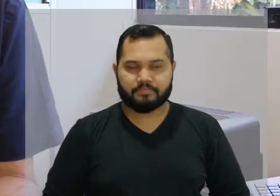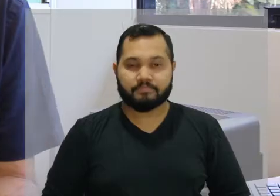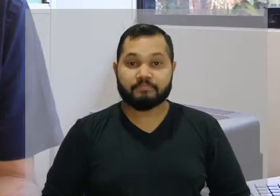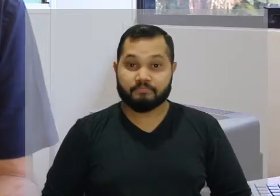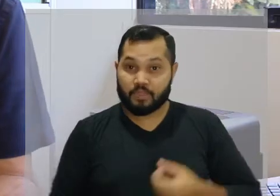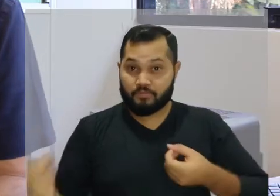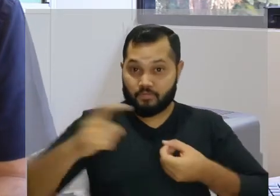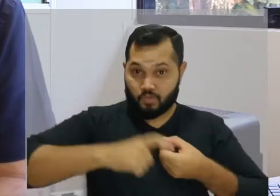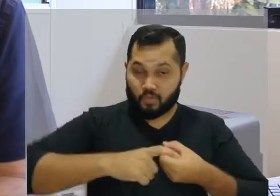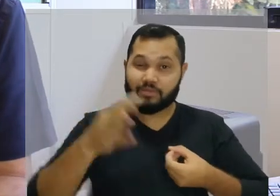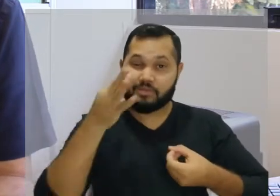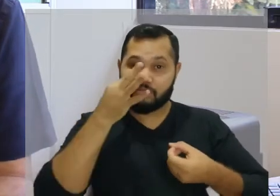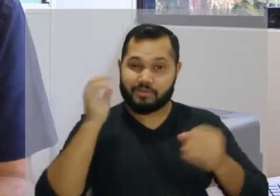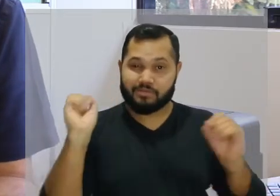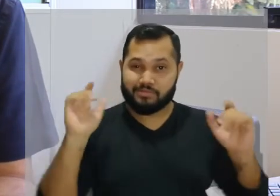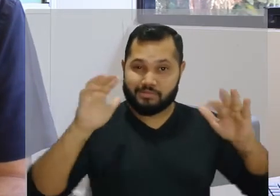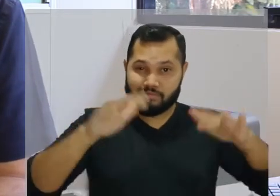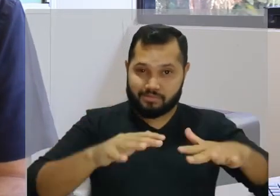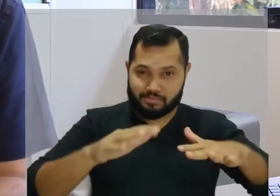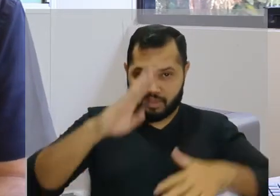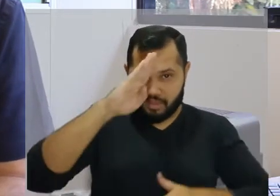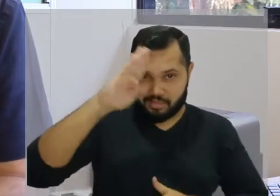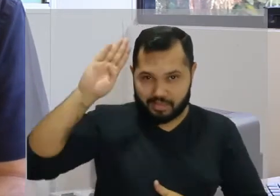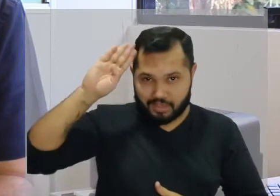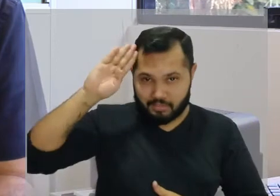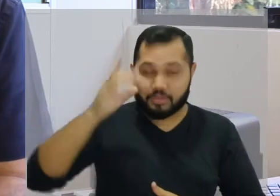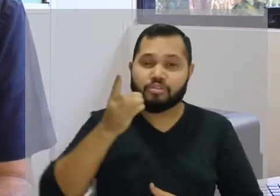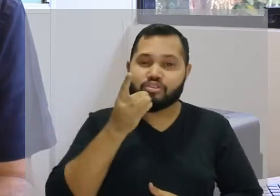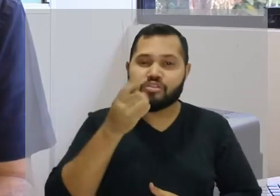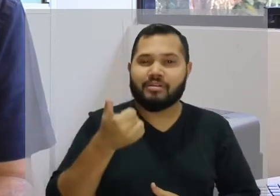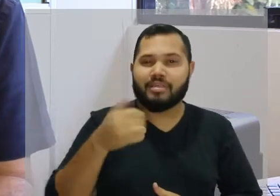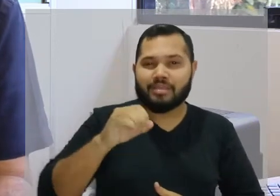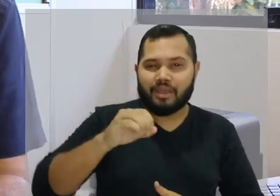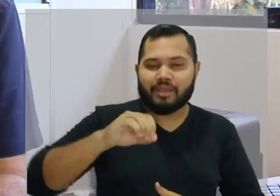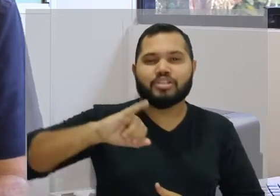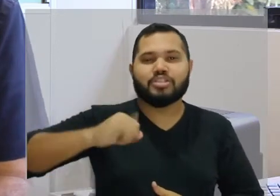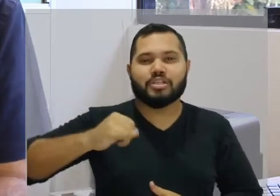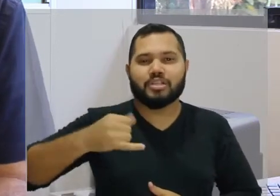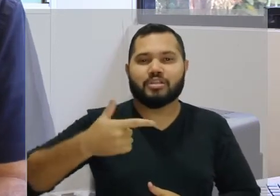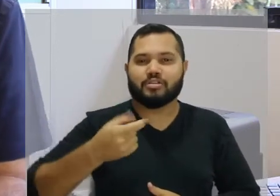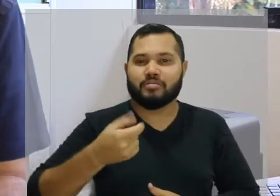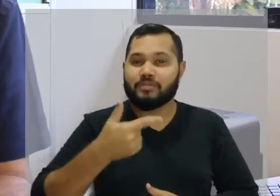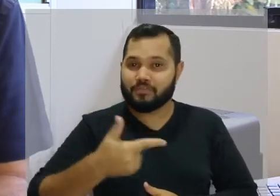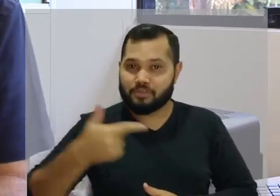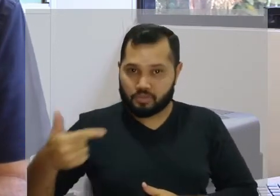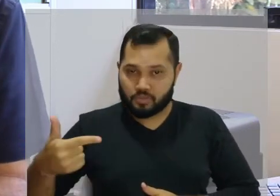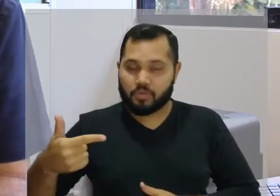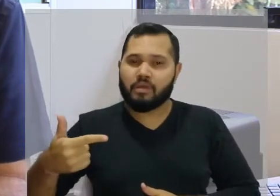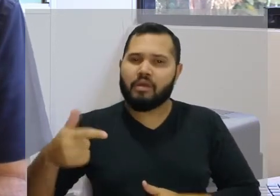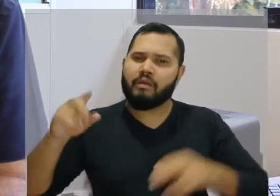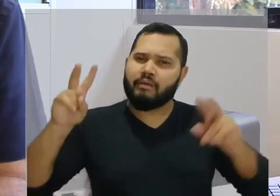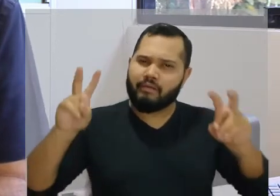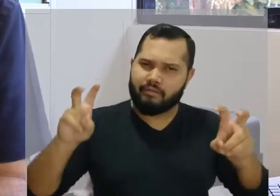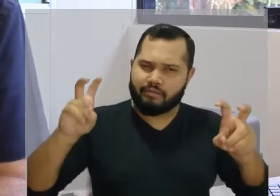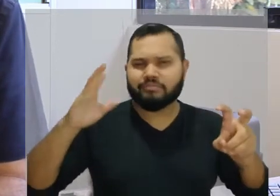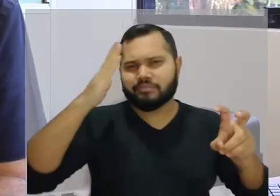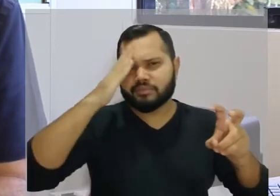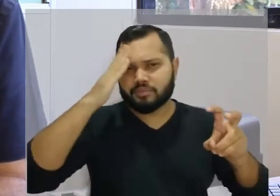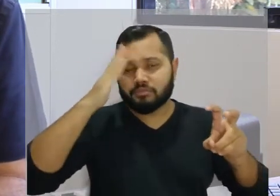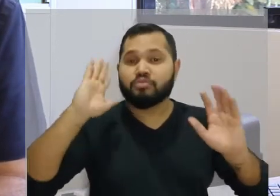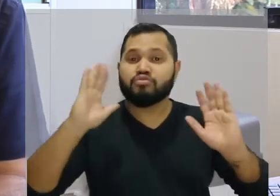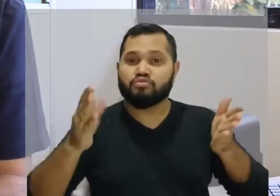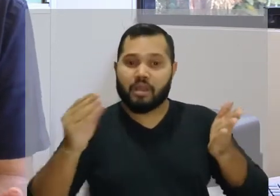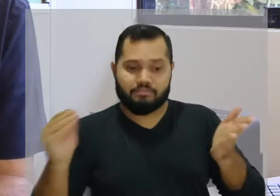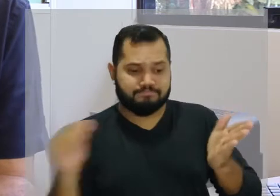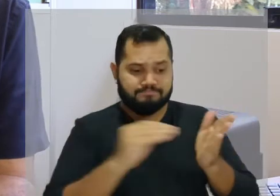O retorno das atividades presenciais acadêmicas em 10 de janeiro de 2022, é uma,